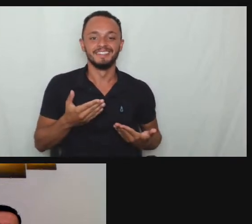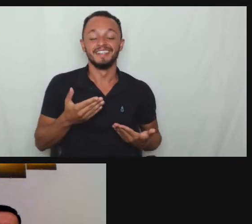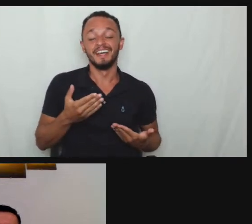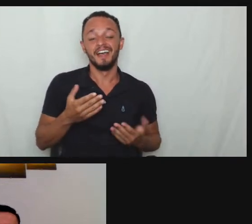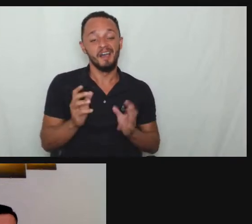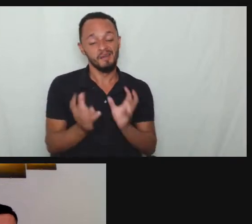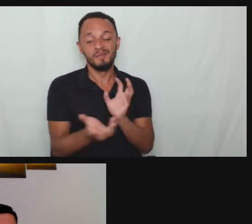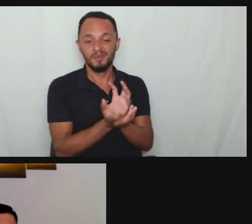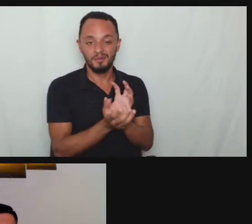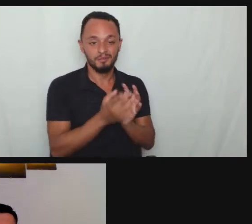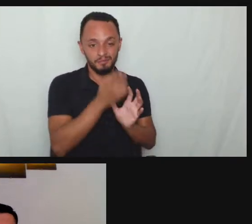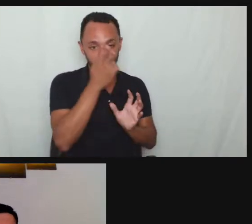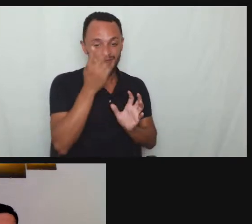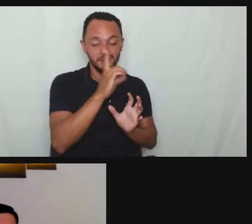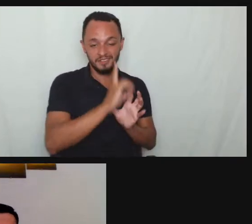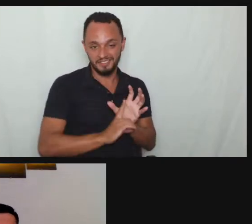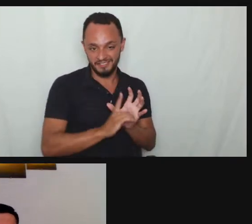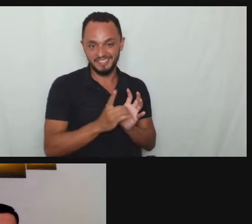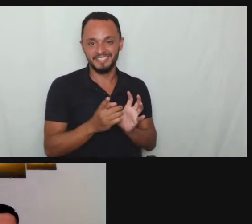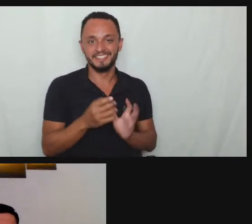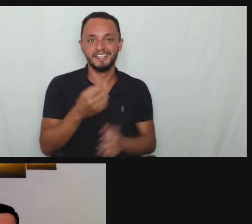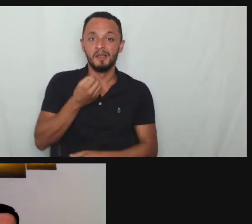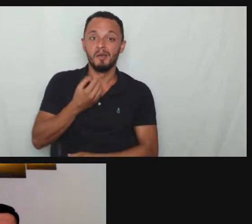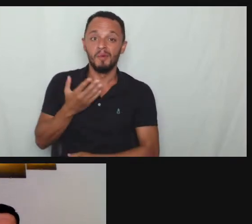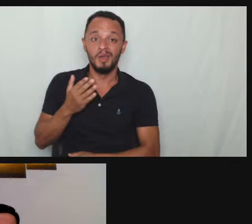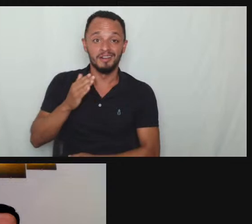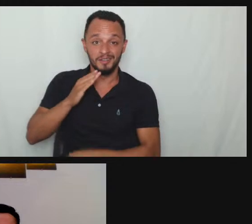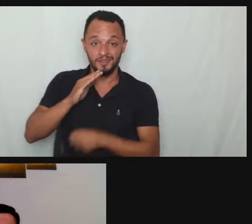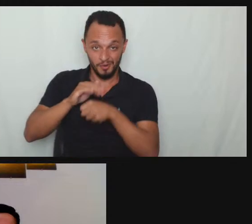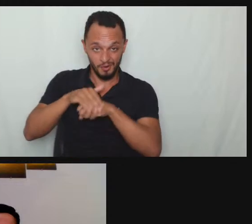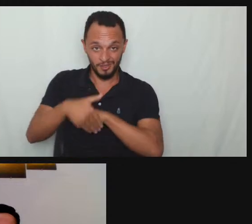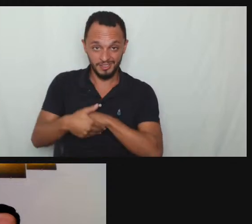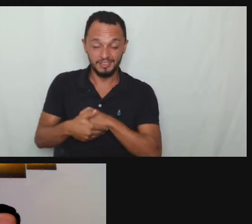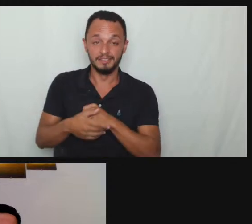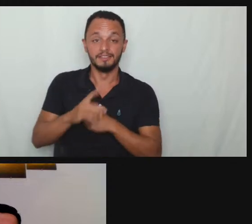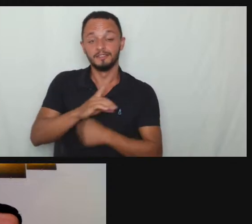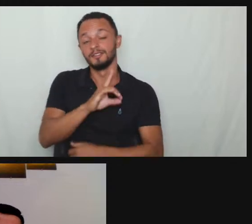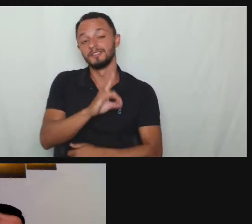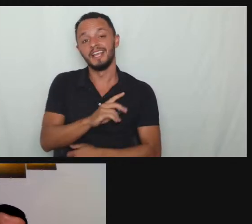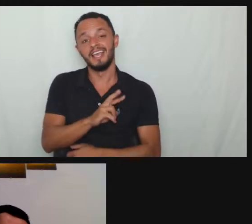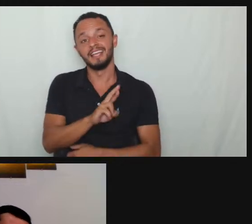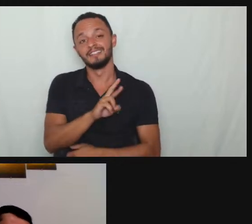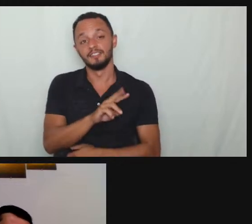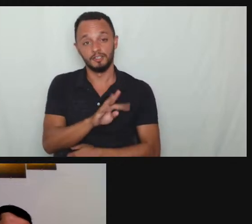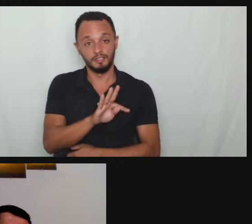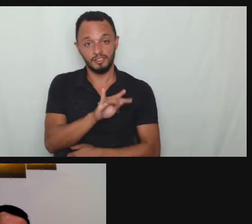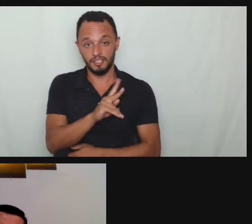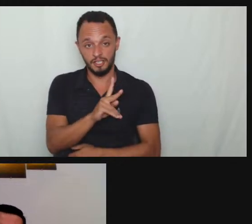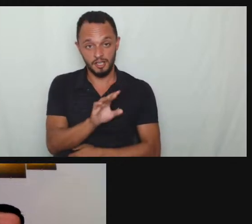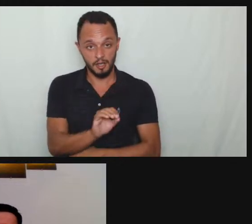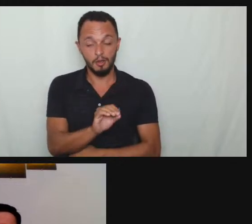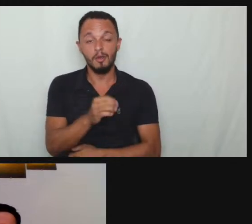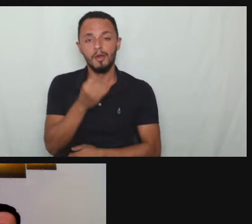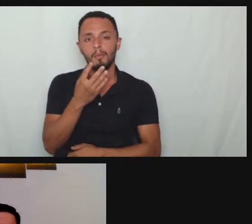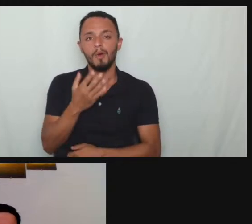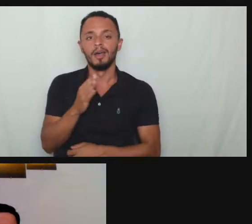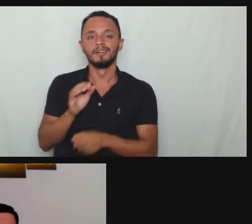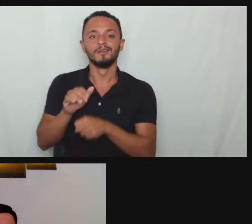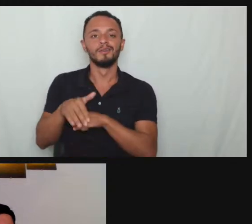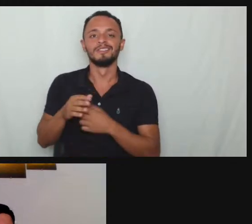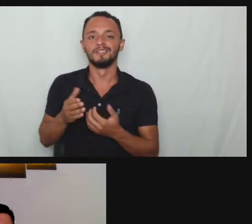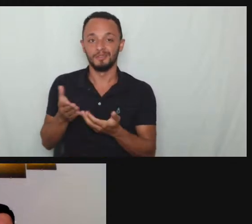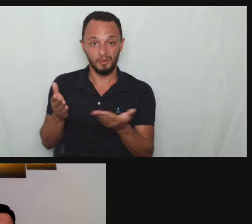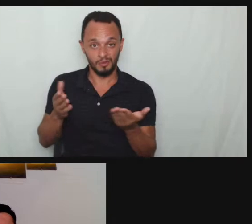deficiência boa noite doutor Thiago boa noite a todos que estão nos acompanhando é para quem não me